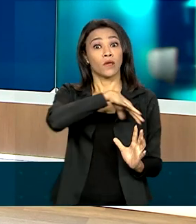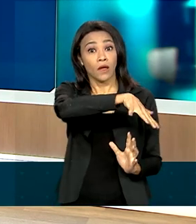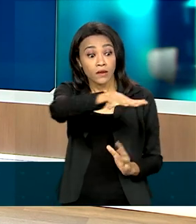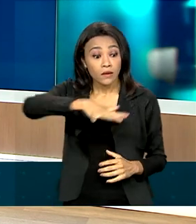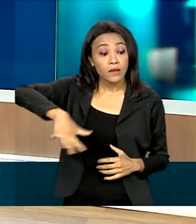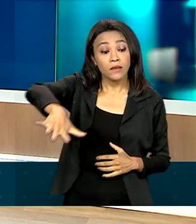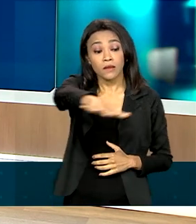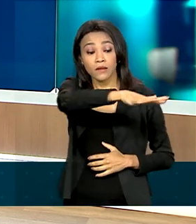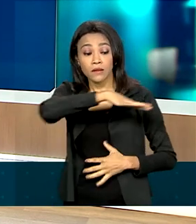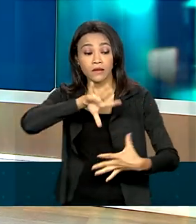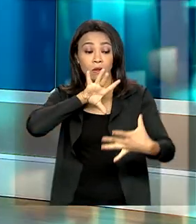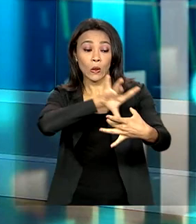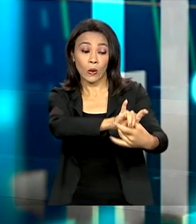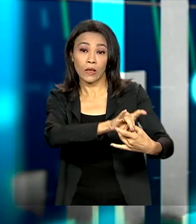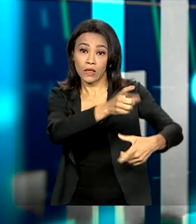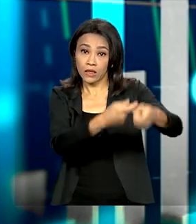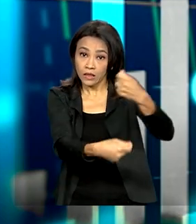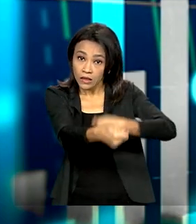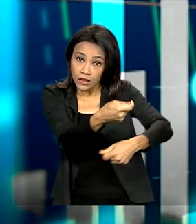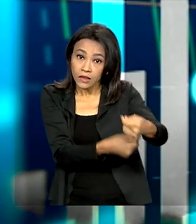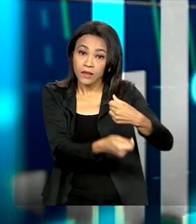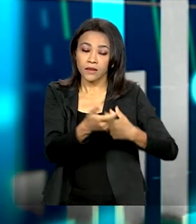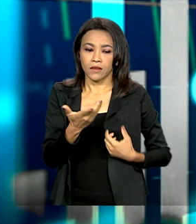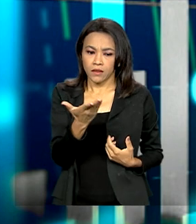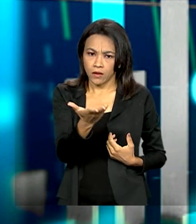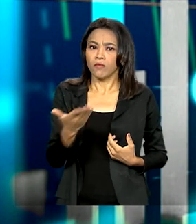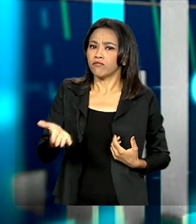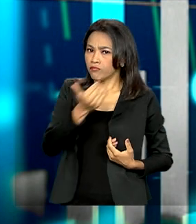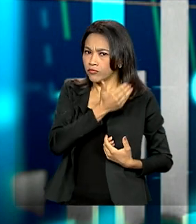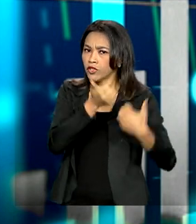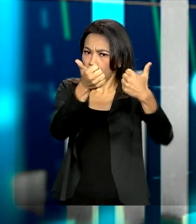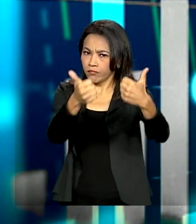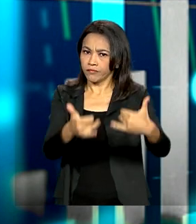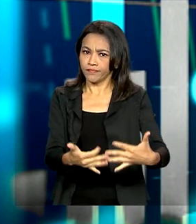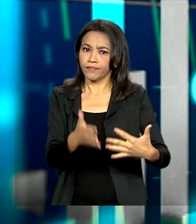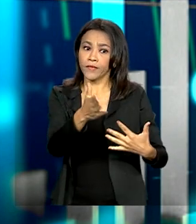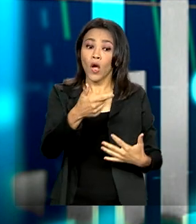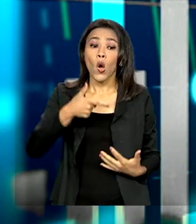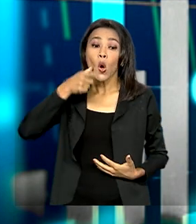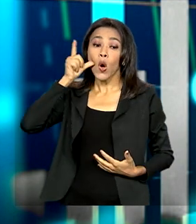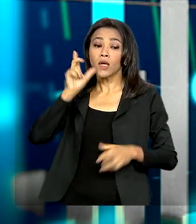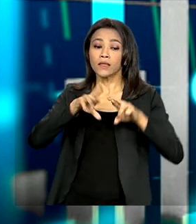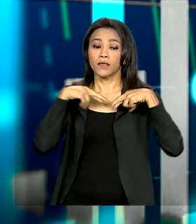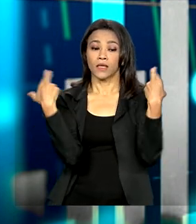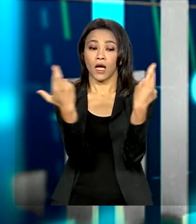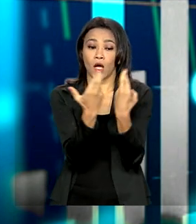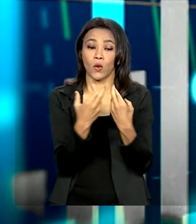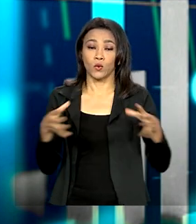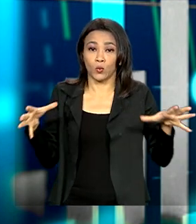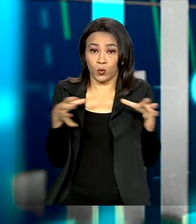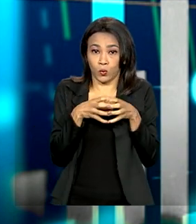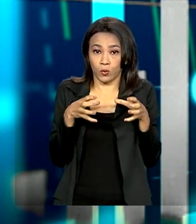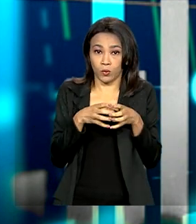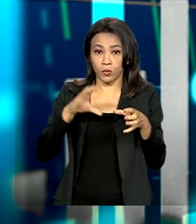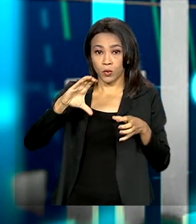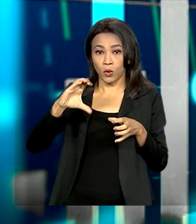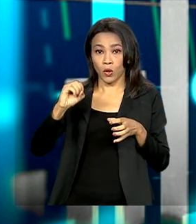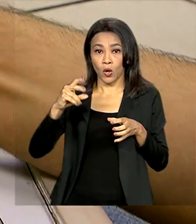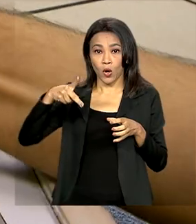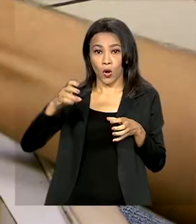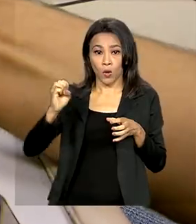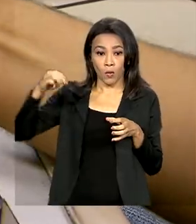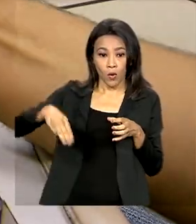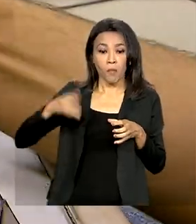finanças. E, então, como nós mencionamos, ontem, na reunião do Copom, ficou decidido pela manutenção da taxa